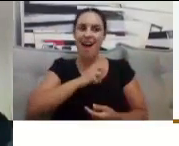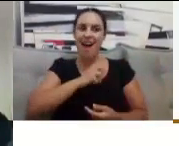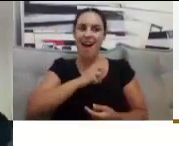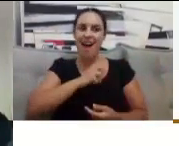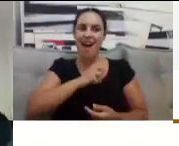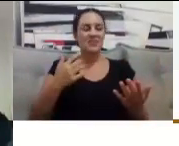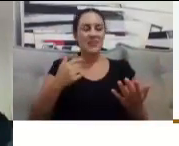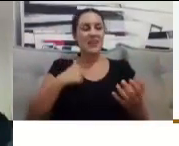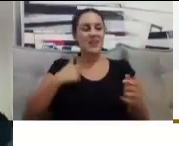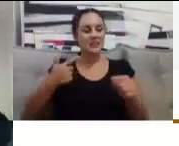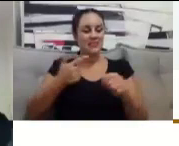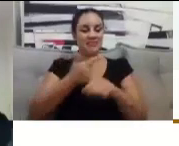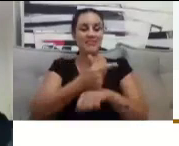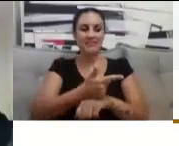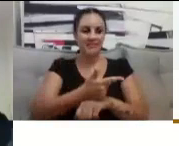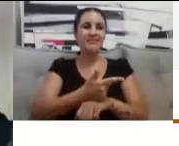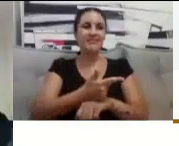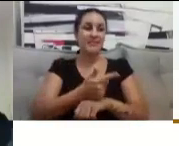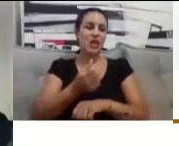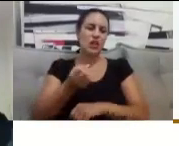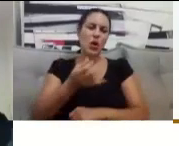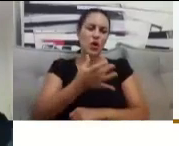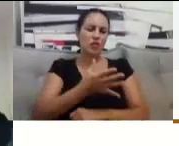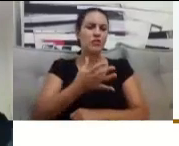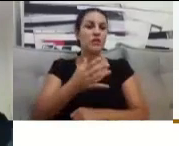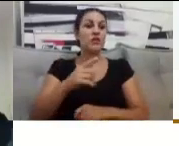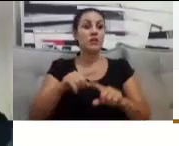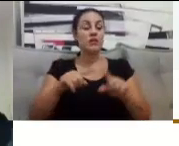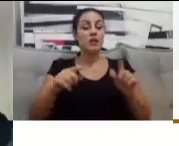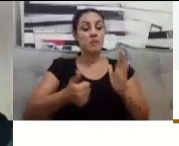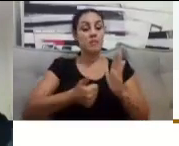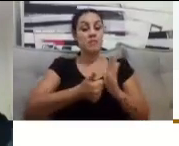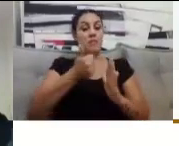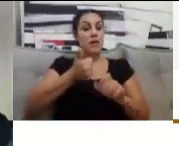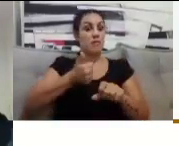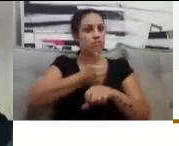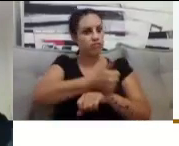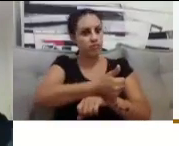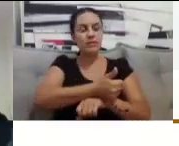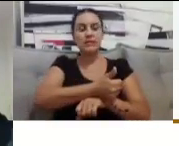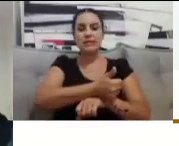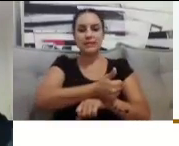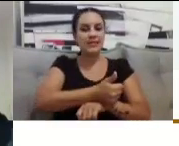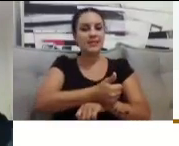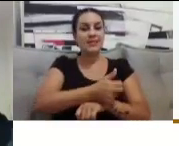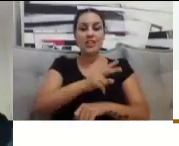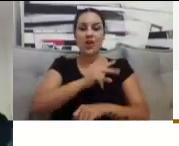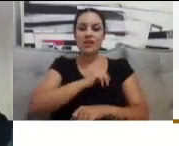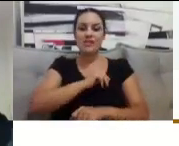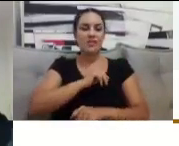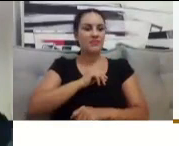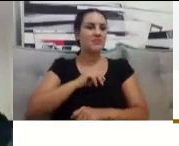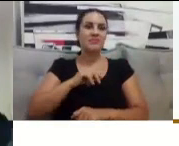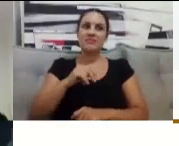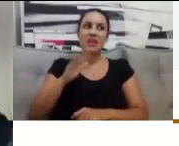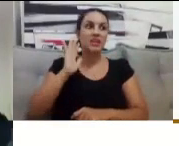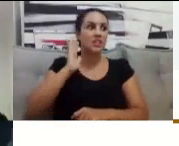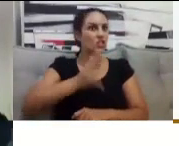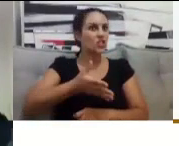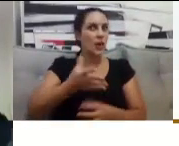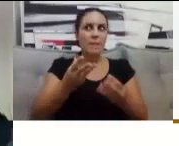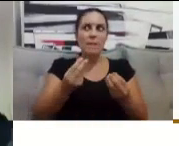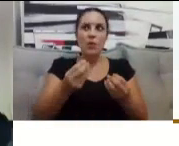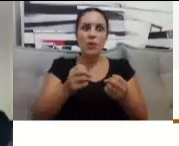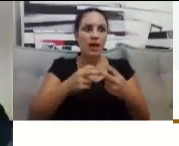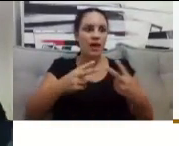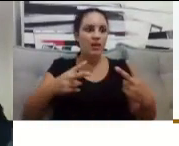apesar de a gente estar indo para o segundo período. A gente ainda está vendo muita coisa nova. Mas o primeiro período já me surpreendeu bastante. Foi